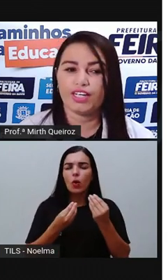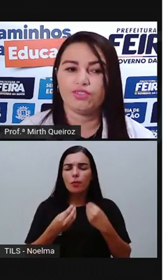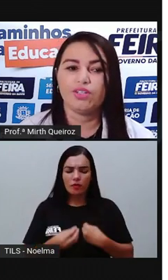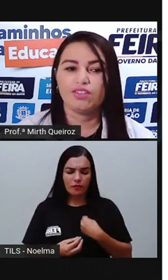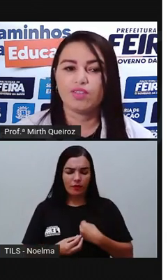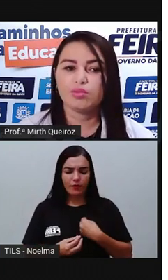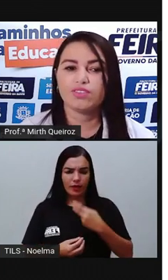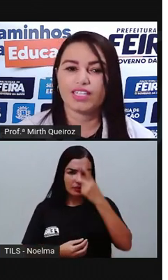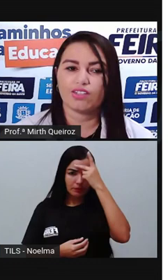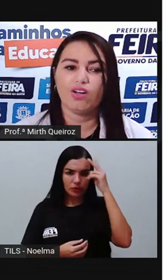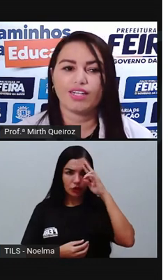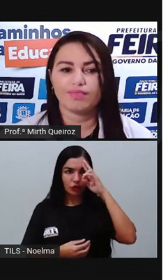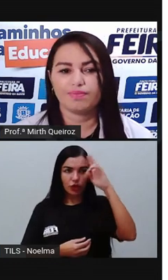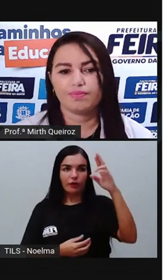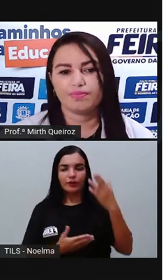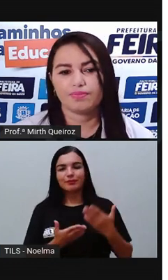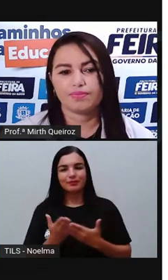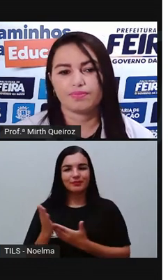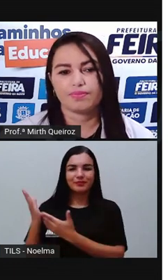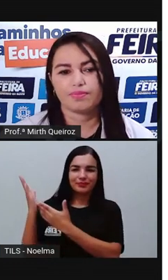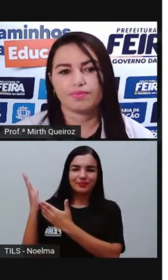de engenho? Vamos ver agora?